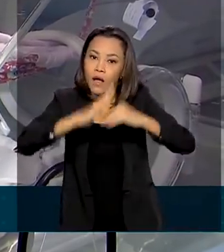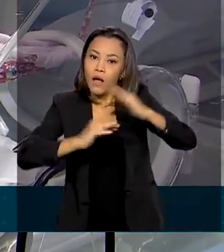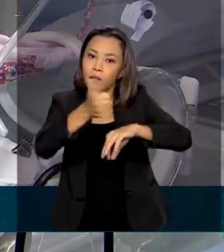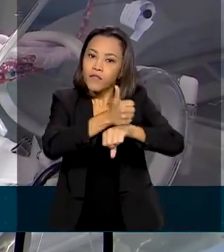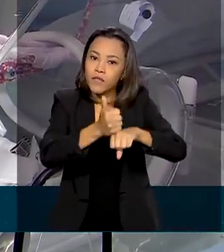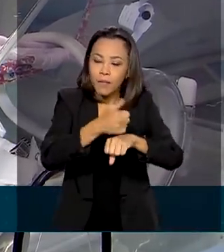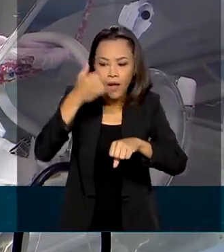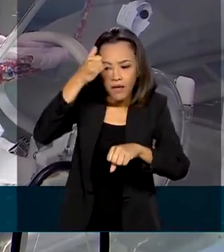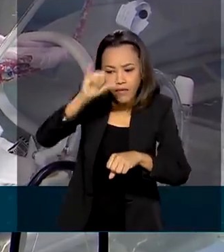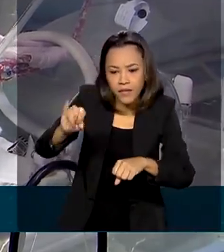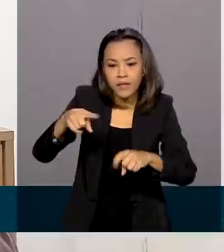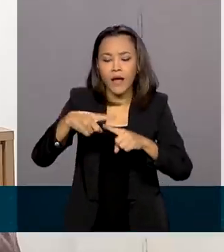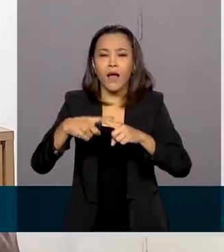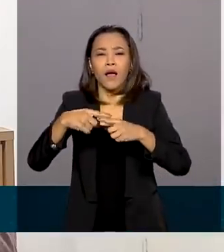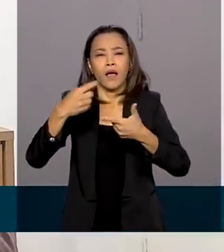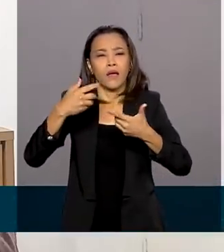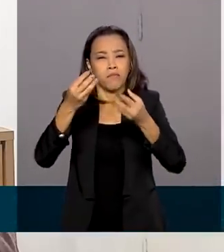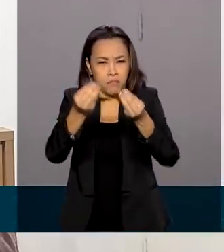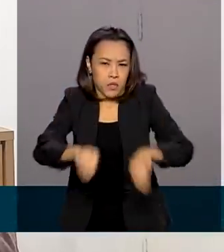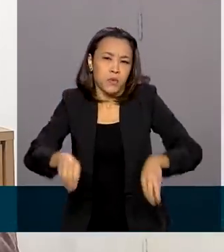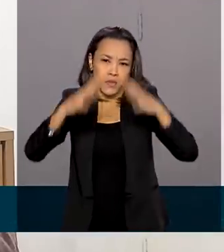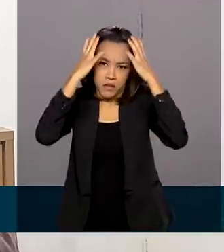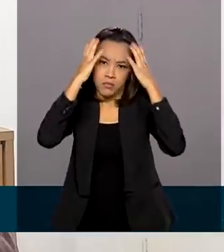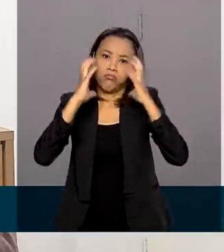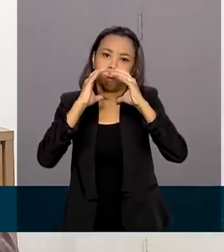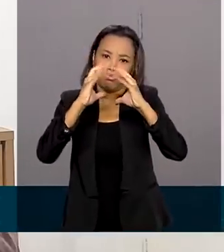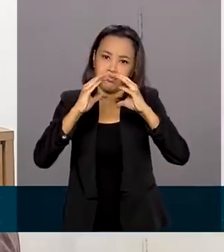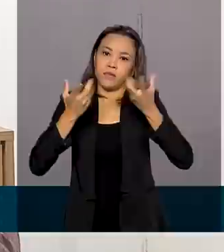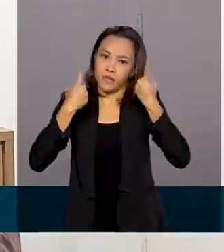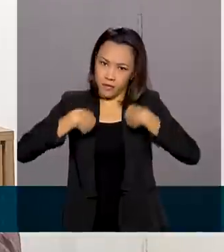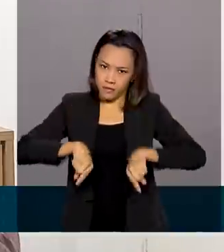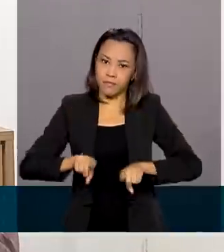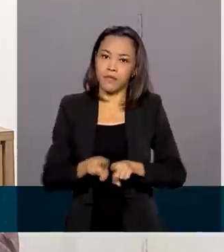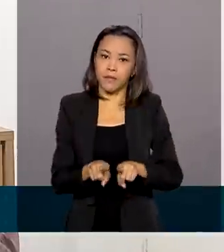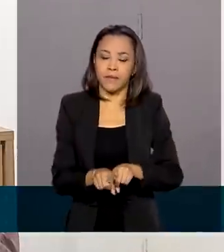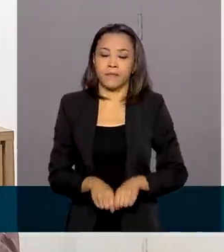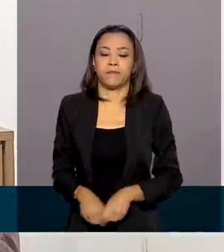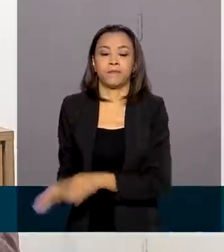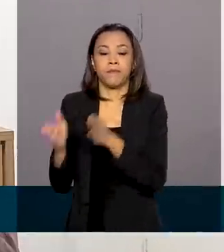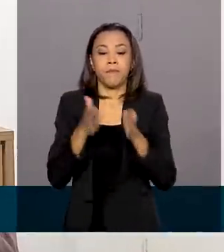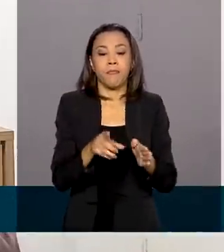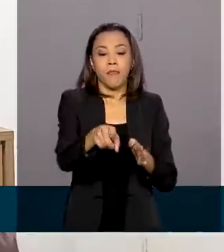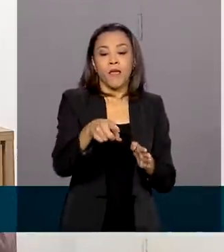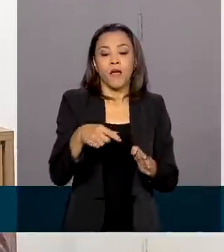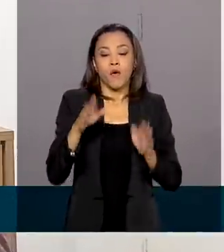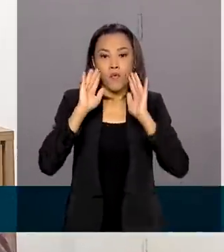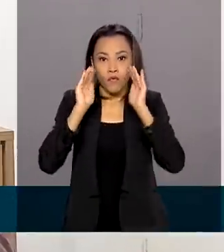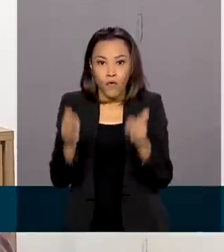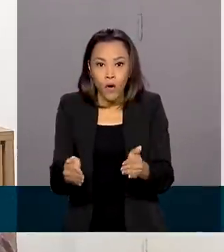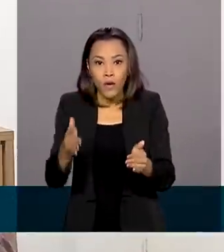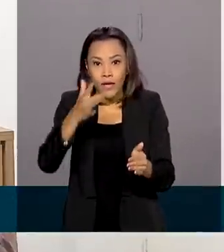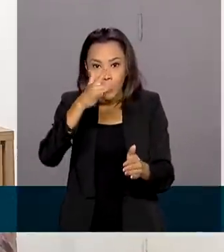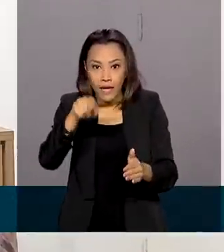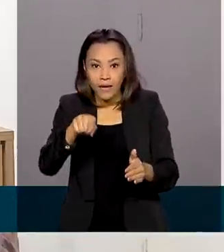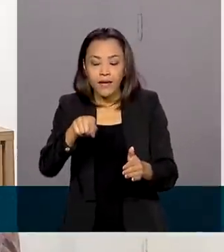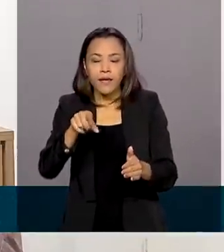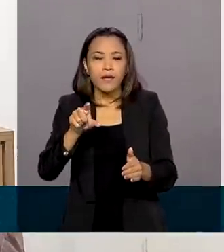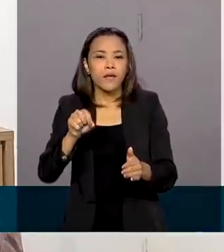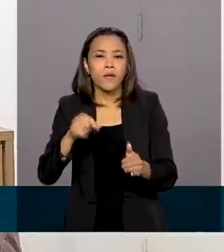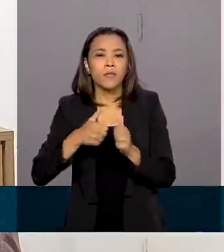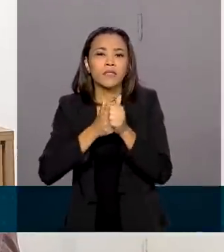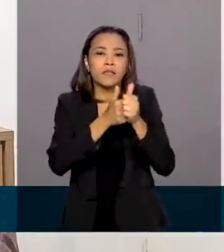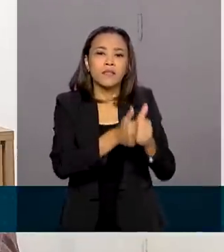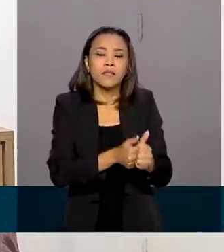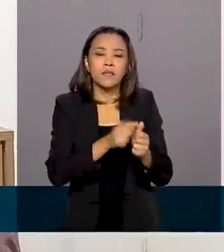sequelas físicas e mentais. Forma pessoal qualificado dentro das unidades e que tem como embasamento